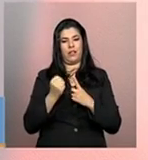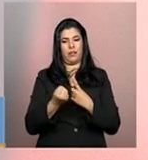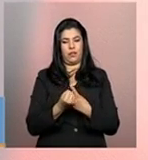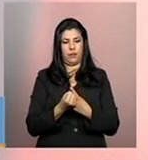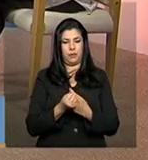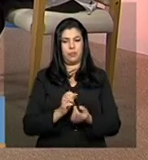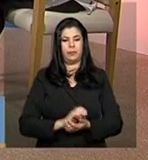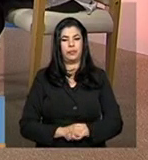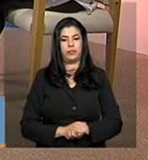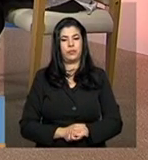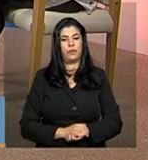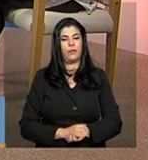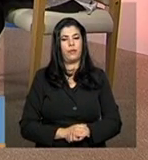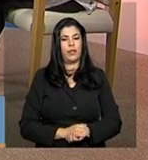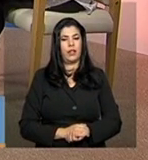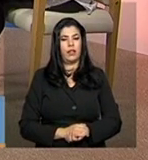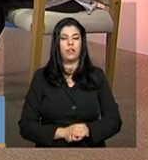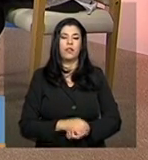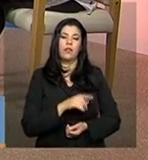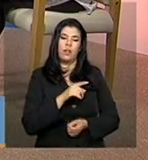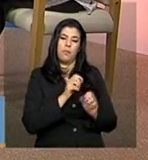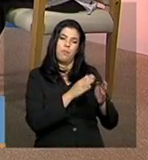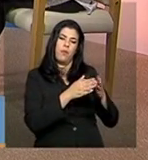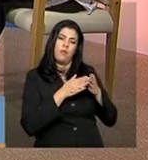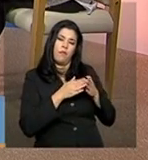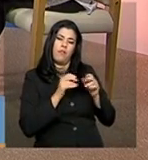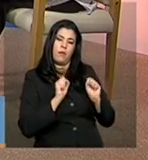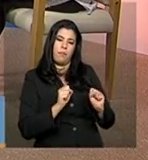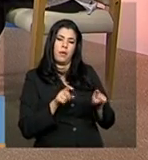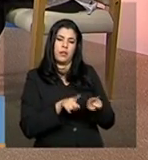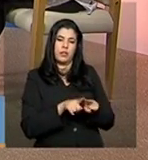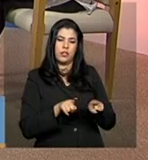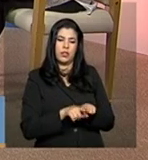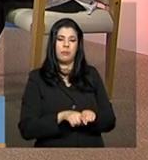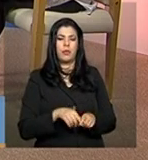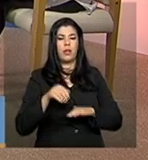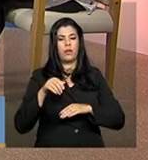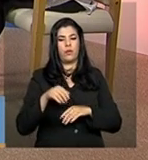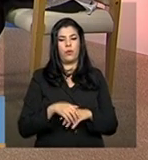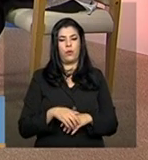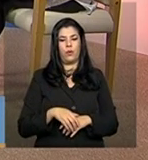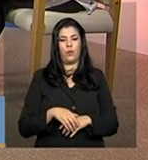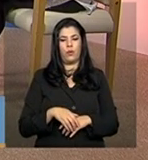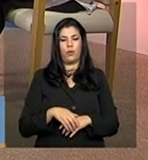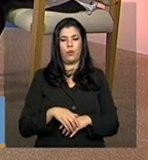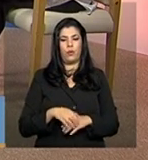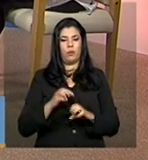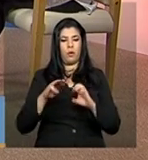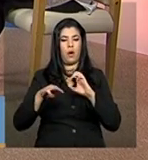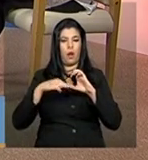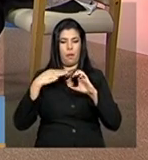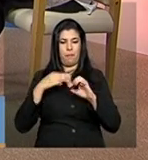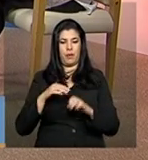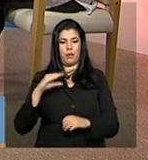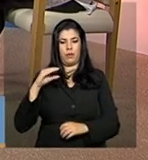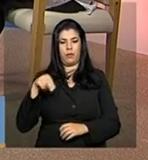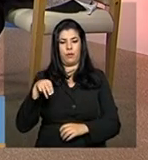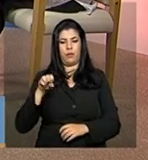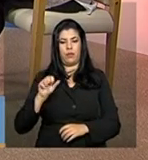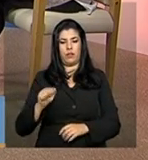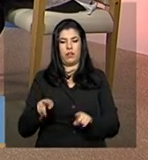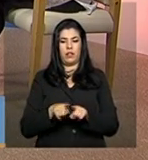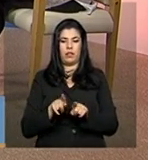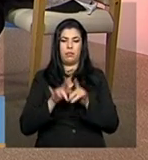Viviane, mais uma vez, você podia dar o endereço do Quineas e reforçar algumas informações que você considera importantes?